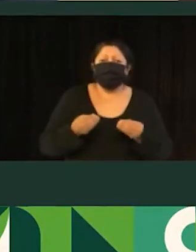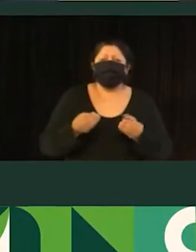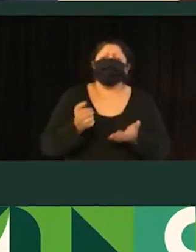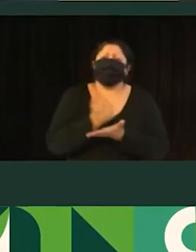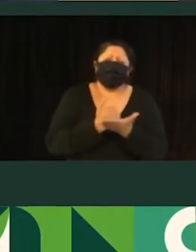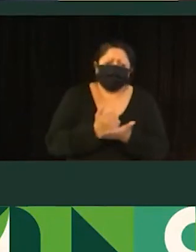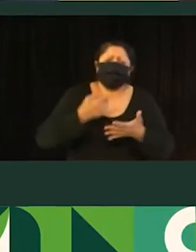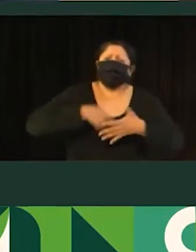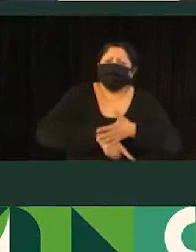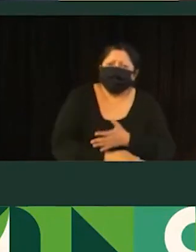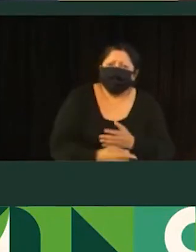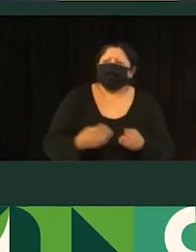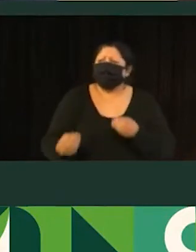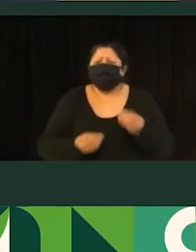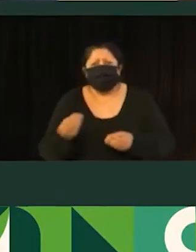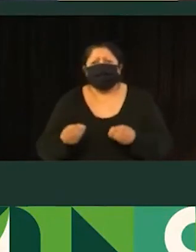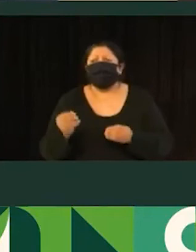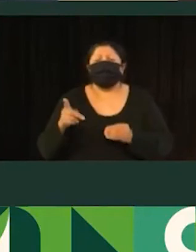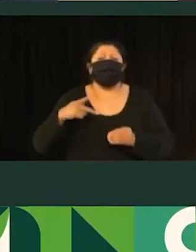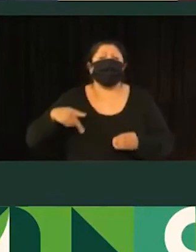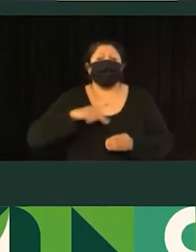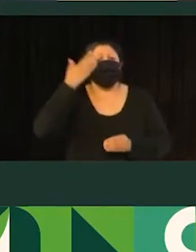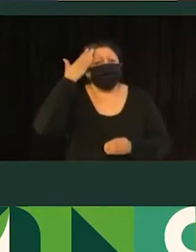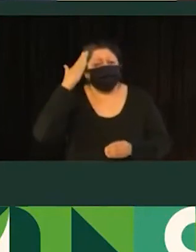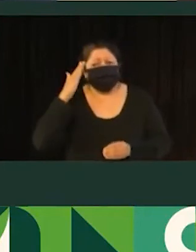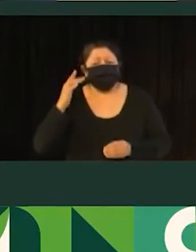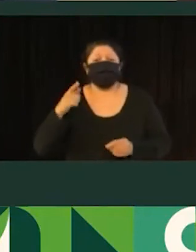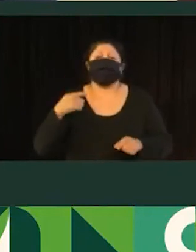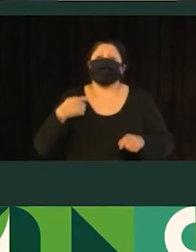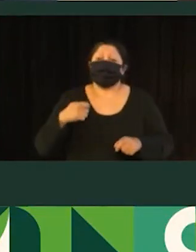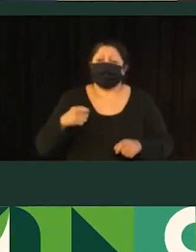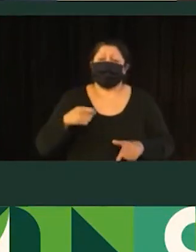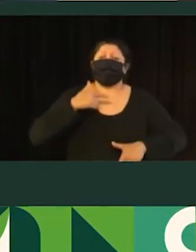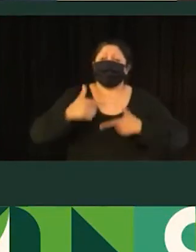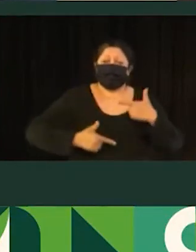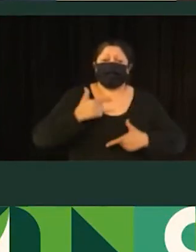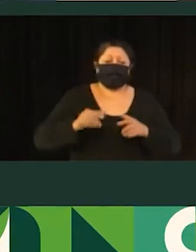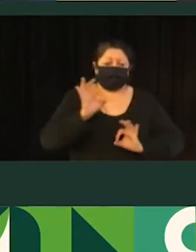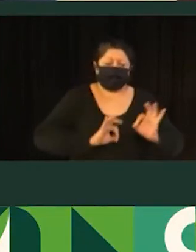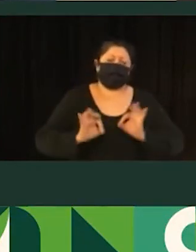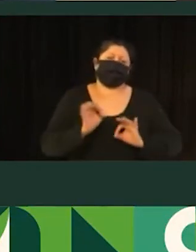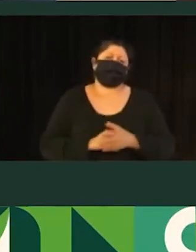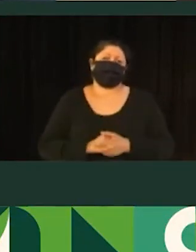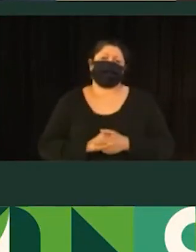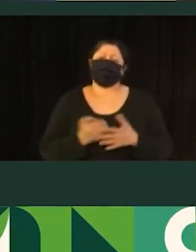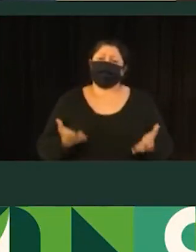futuramente gerar bases abertas para a população, e uma ampla caracterização de viagem. É isso.